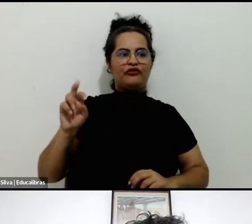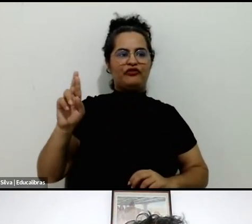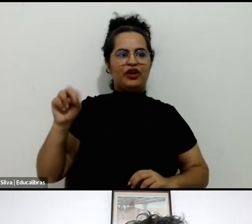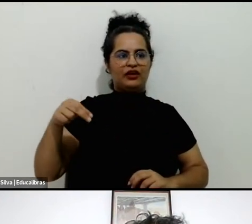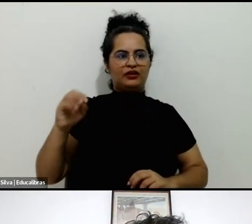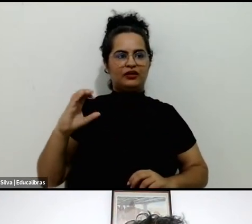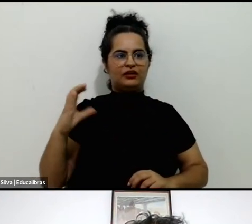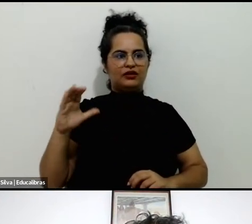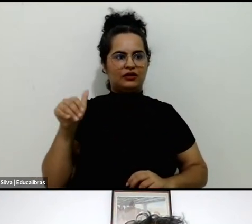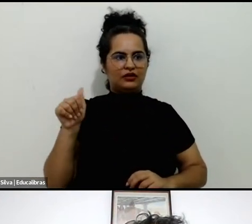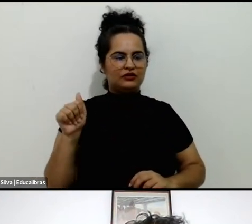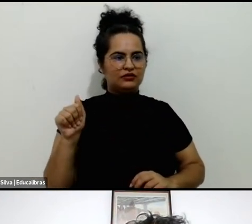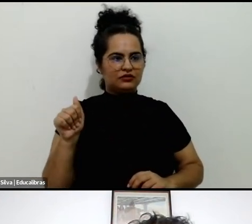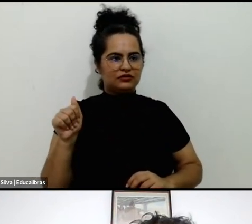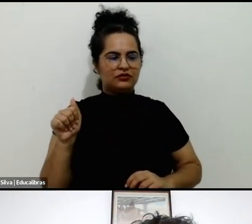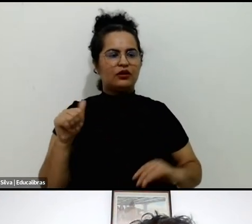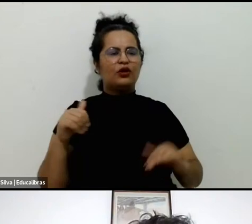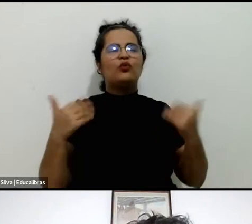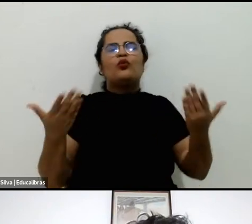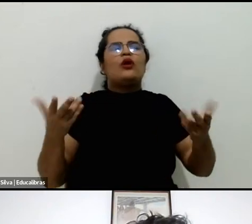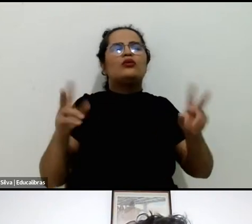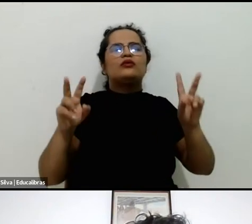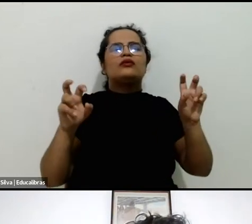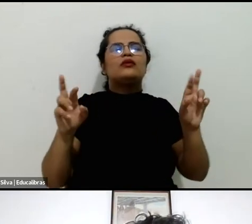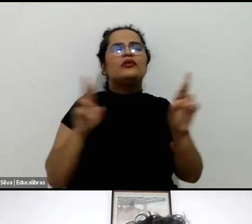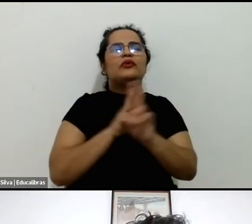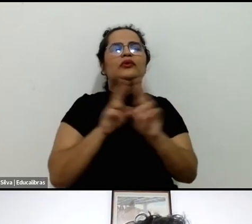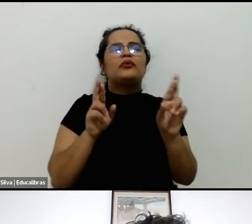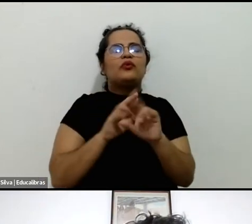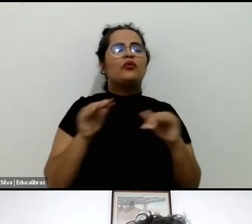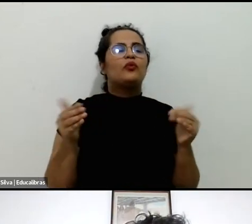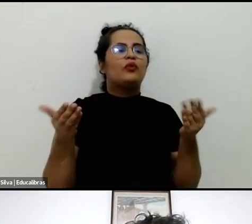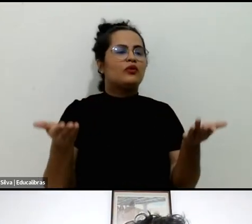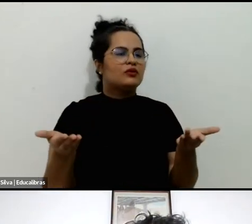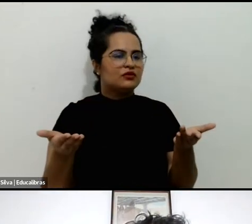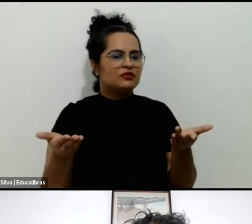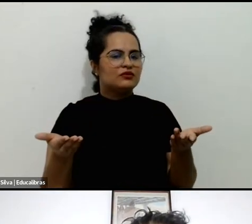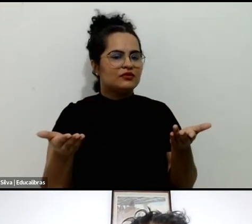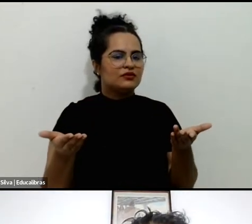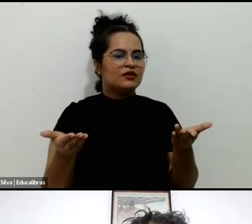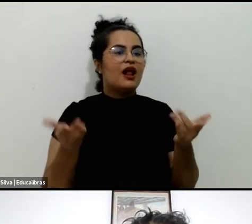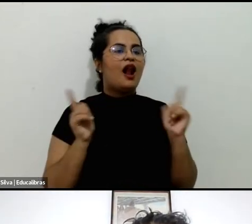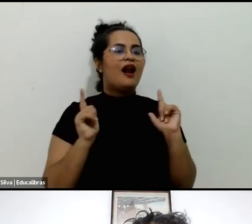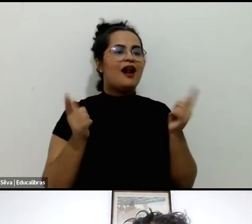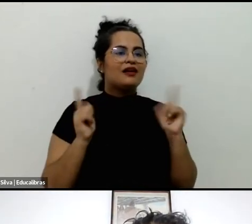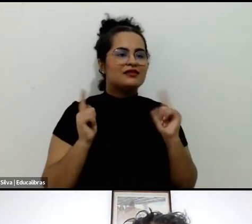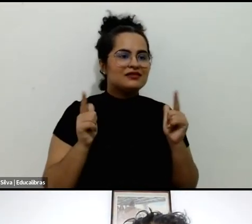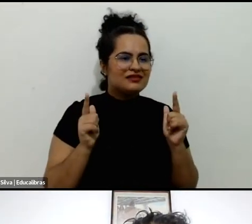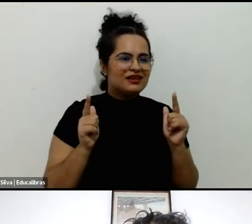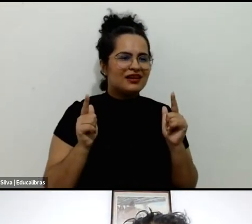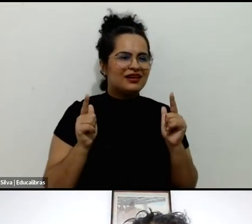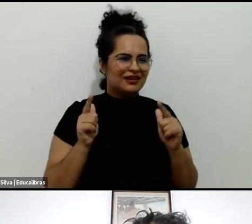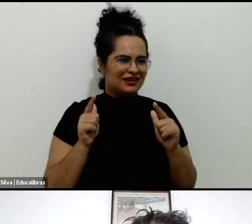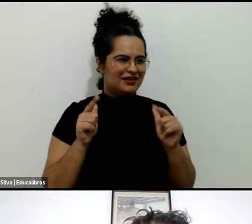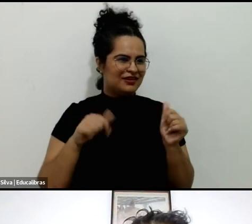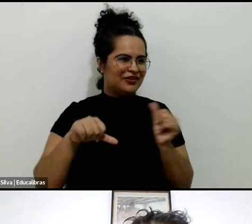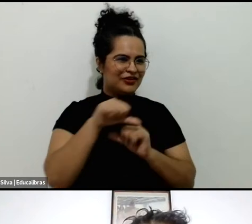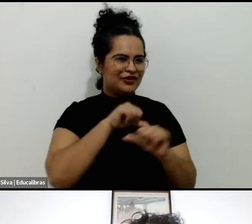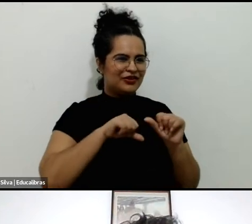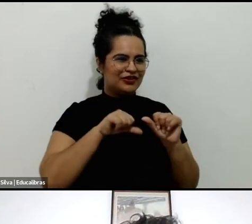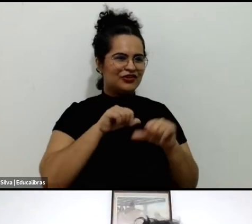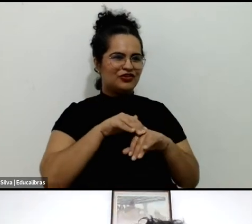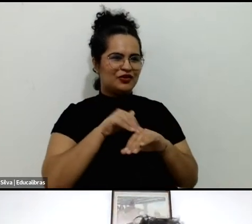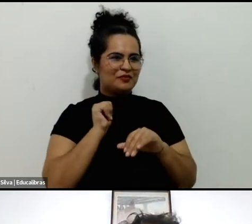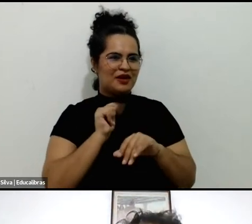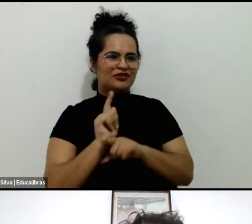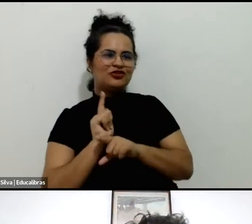relação entre essas duas dimensões, chamemos aqui lazer e gestão, continuamos ainda